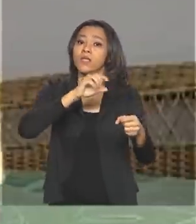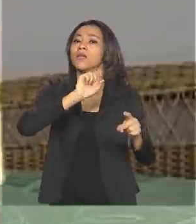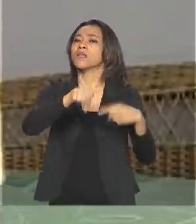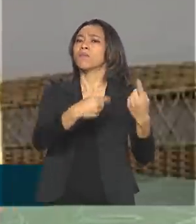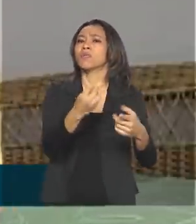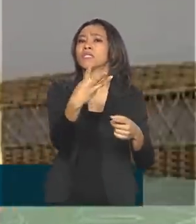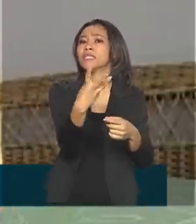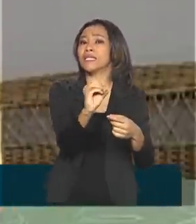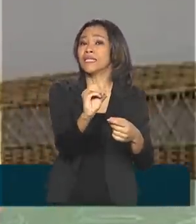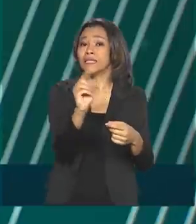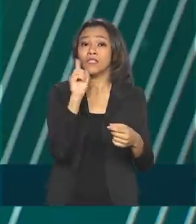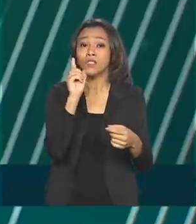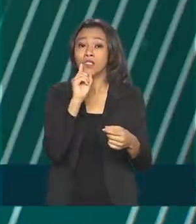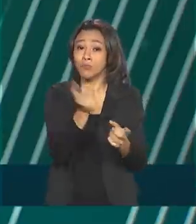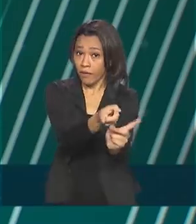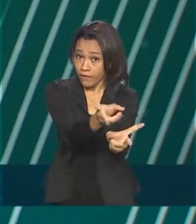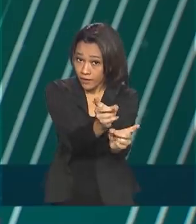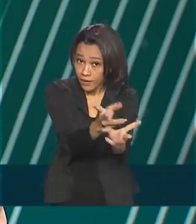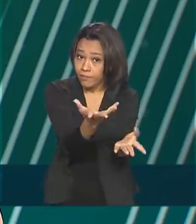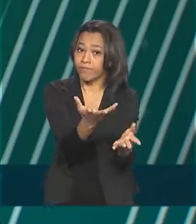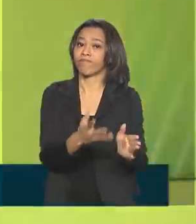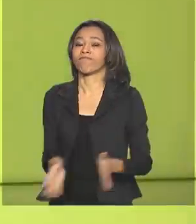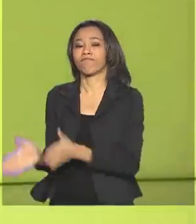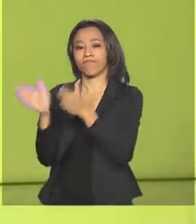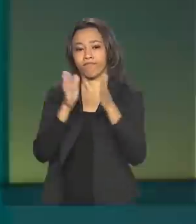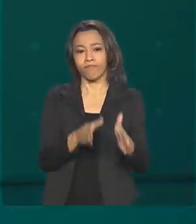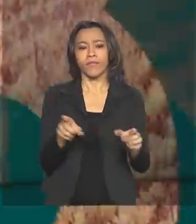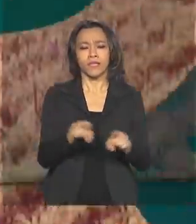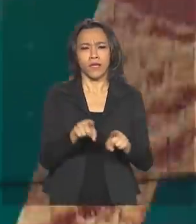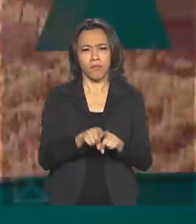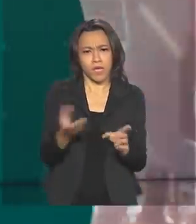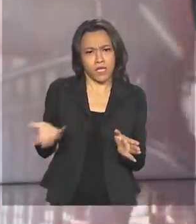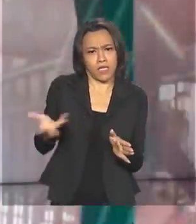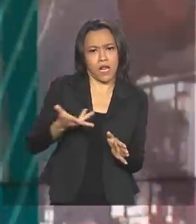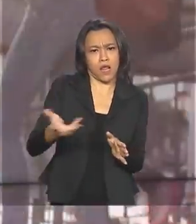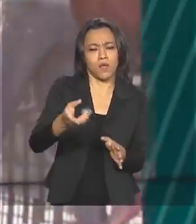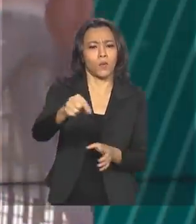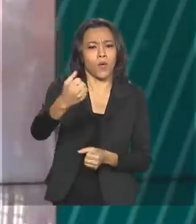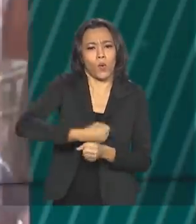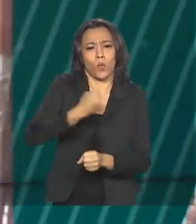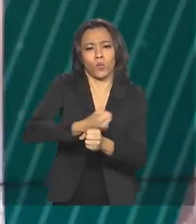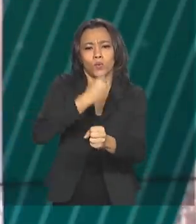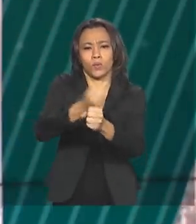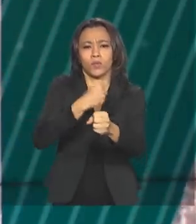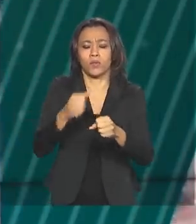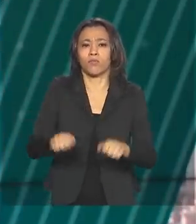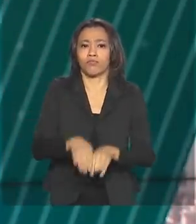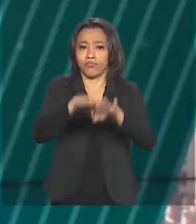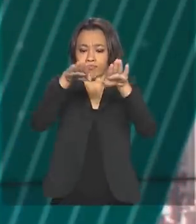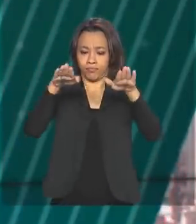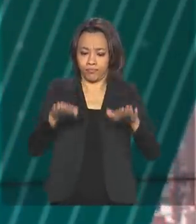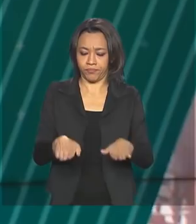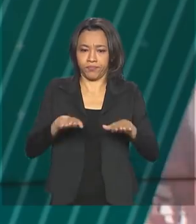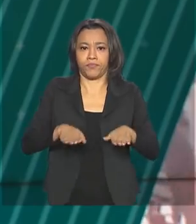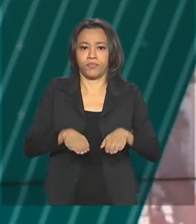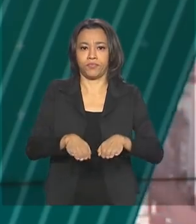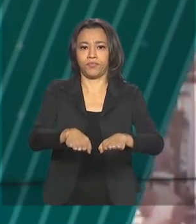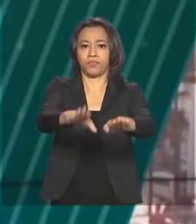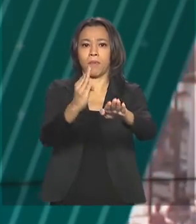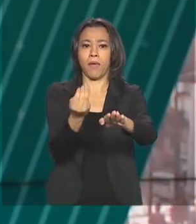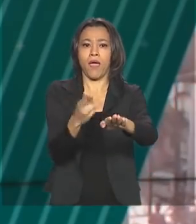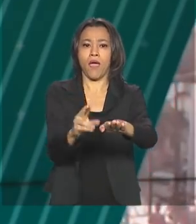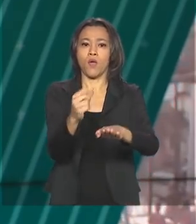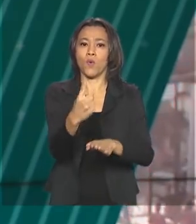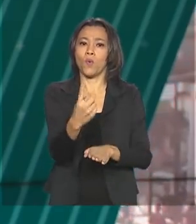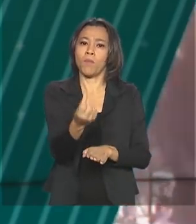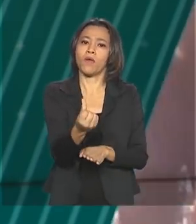poder comercializar. E segue em ritmo acelerado a duplicação da BR-163 no trecho que corta o estado de Mato Grosso.